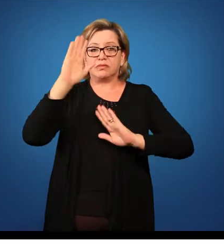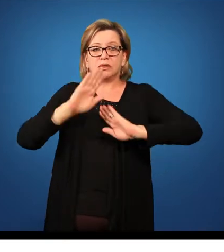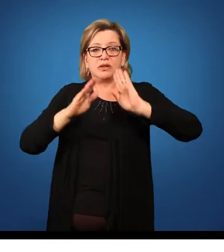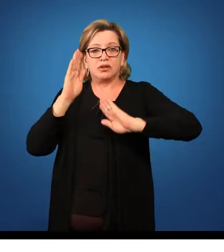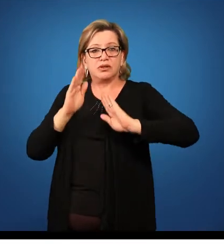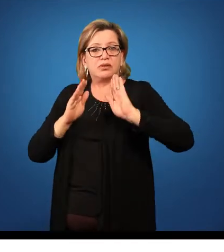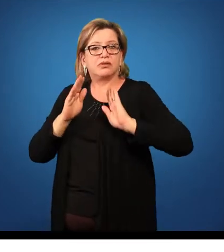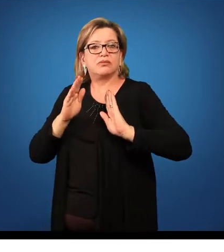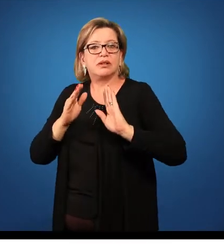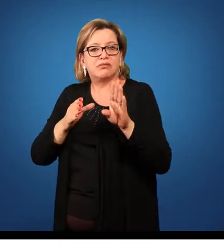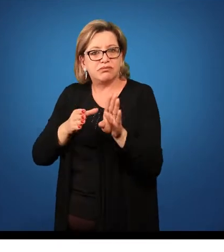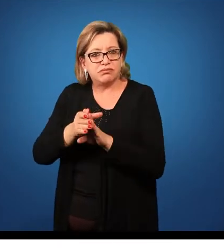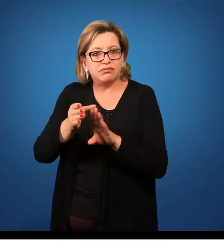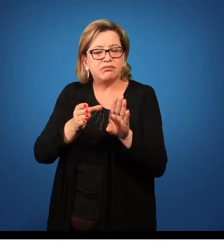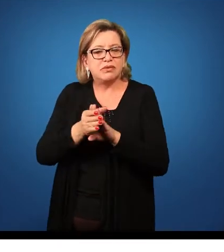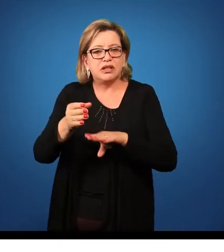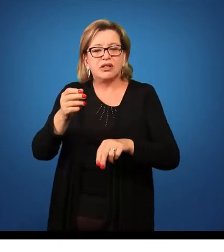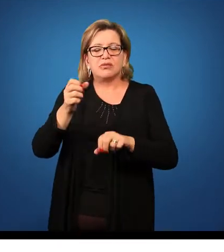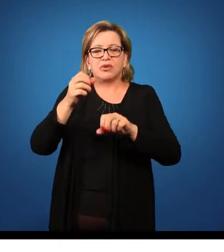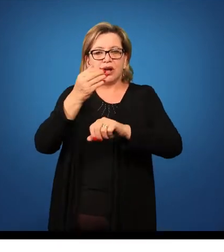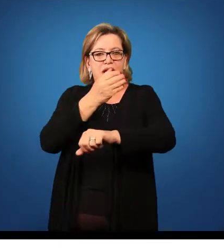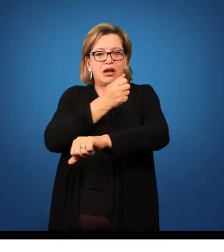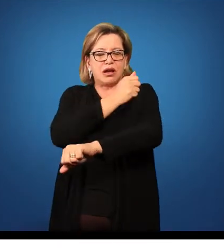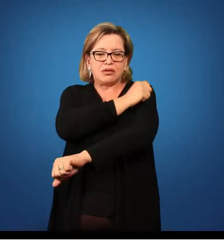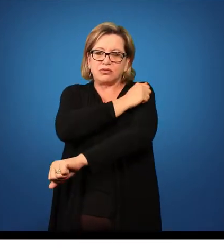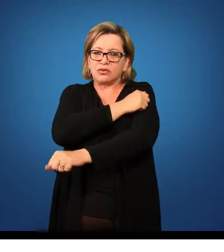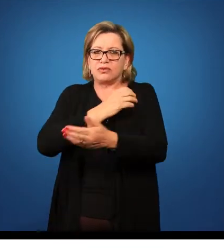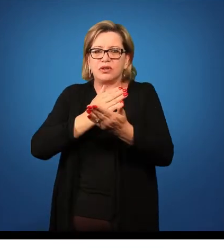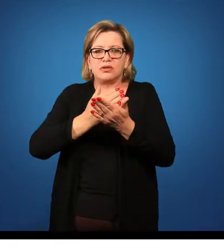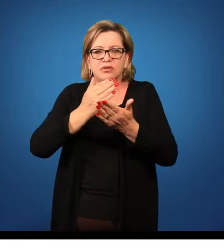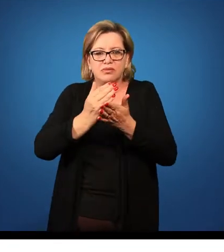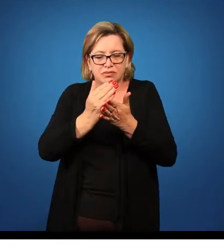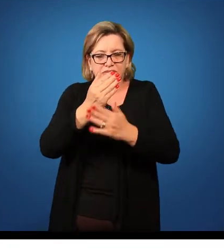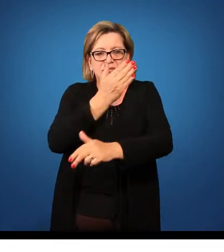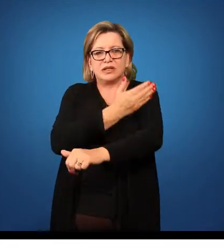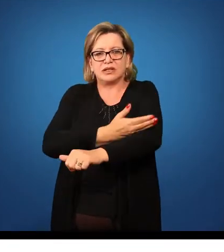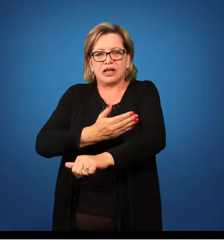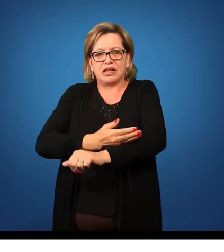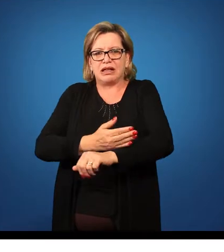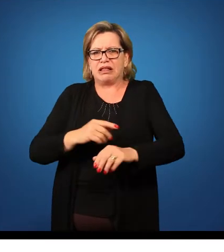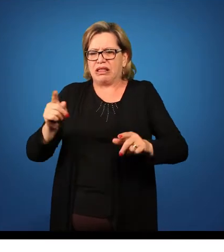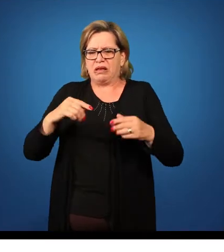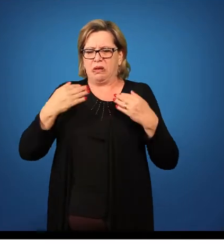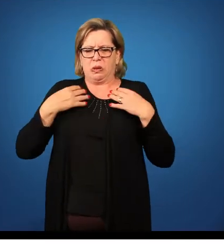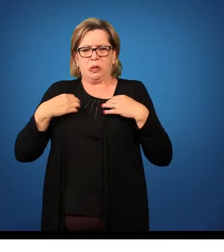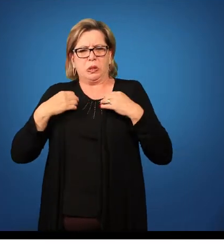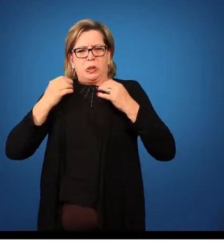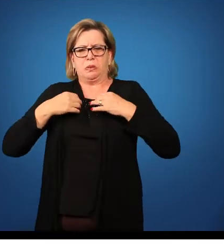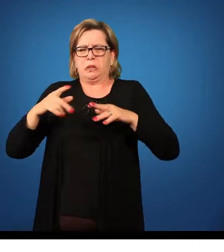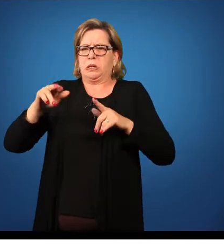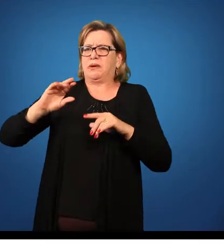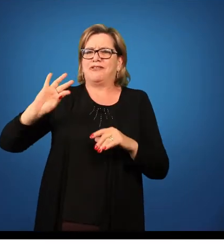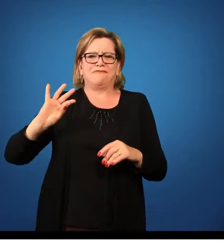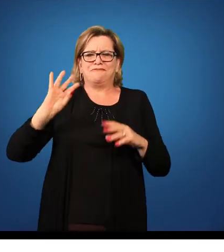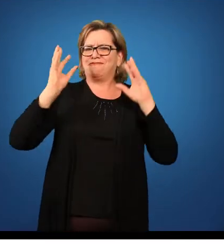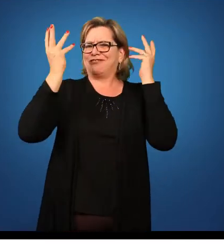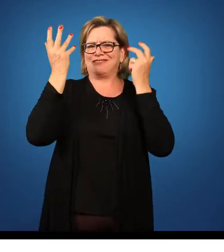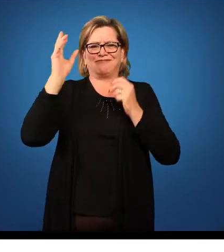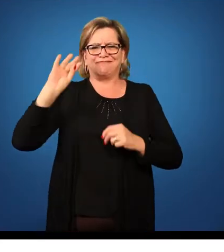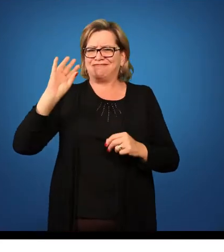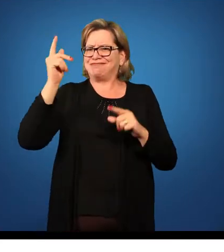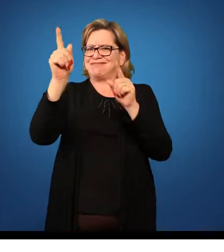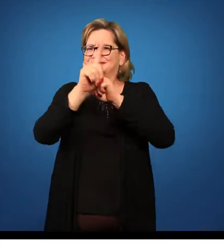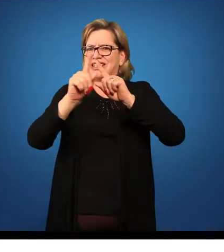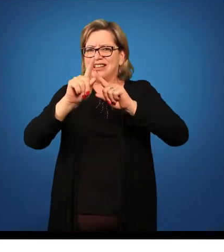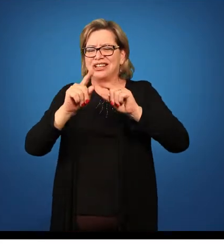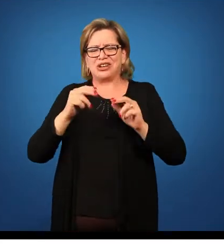aluno, para um acadêmico que vai iniciar o estágio é, nunca se vista demais como se você vai para uma festa e também nem de menos